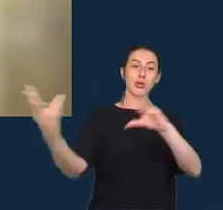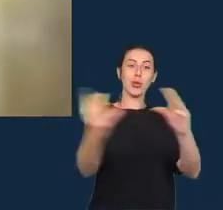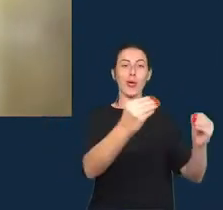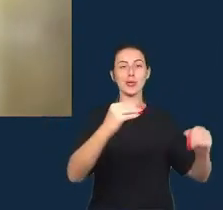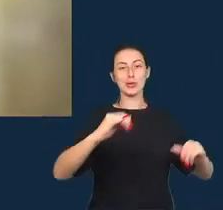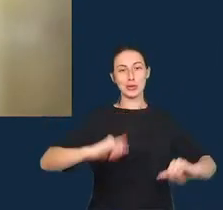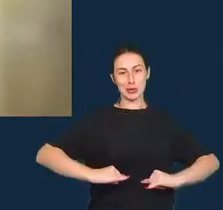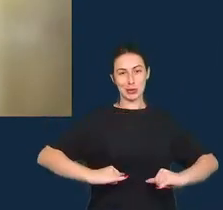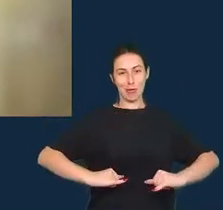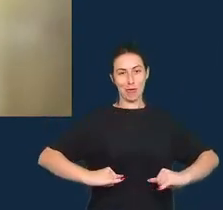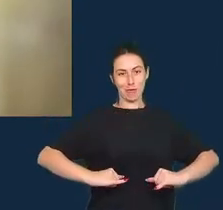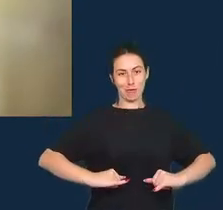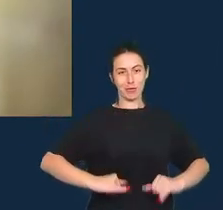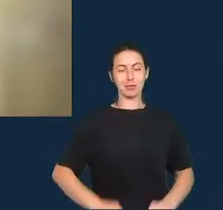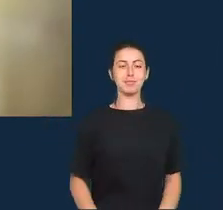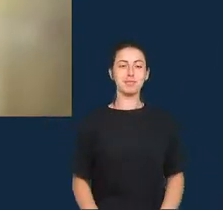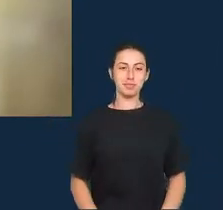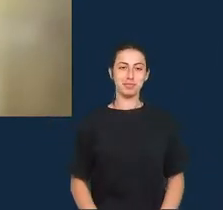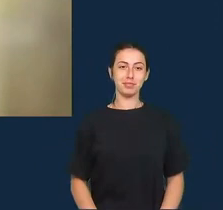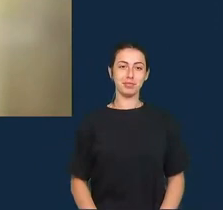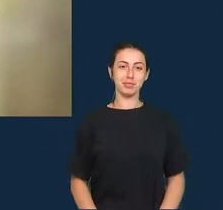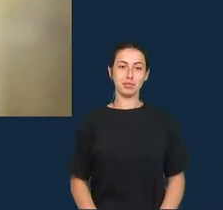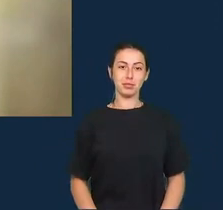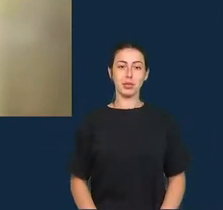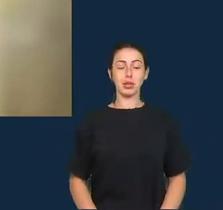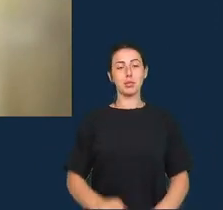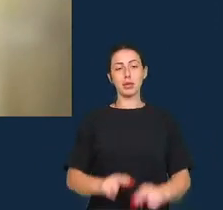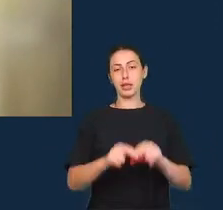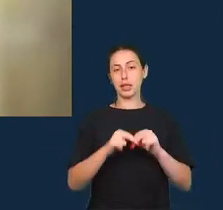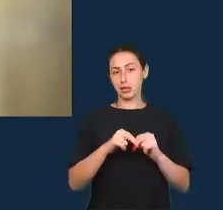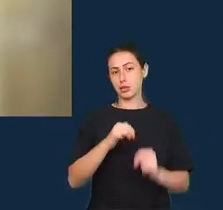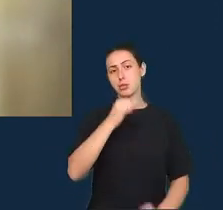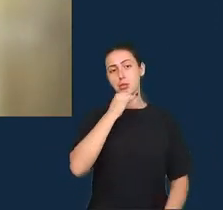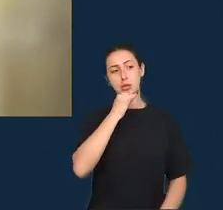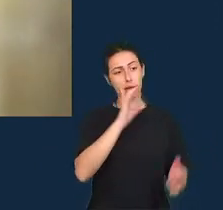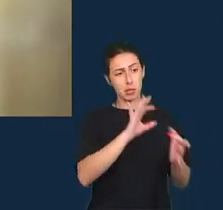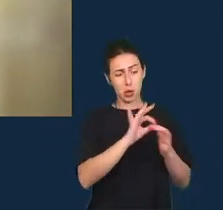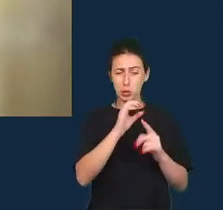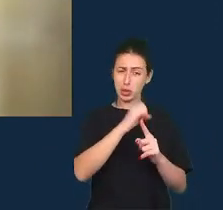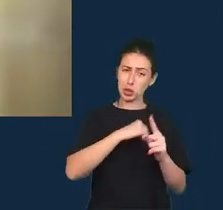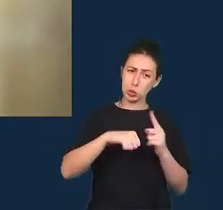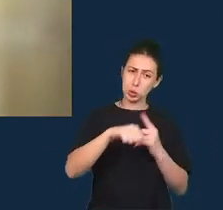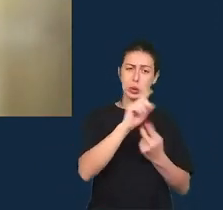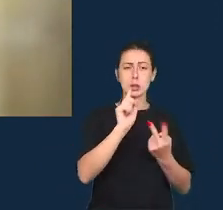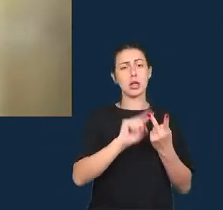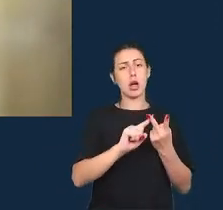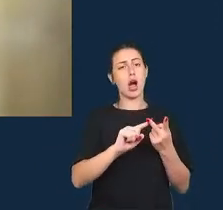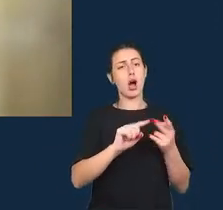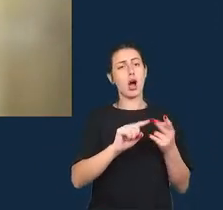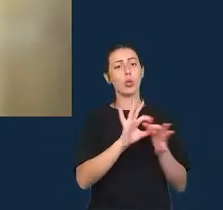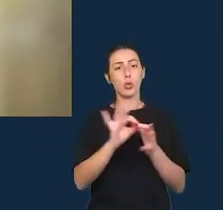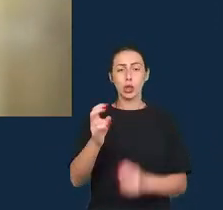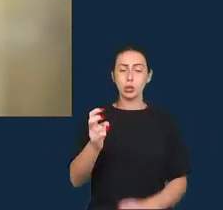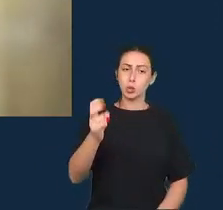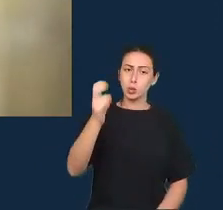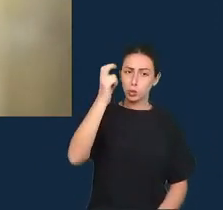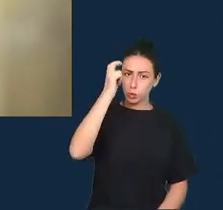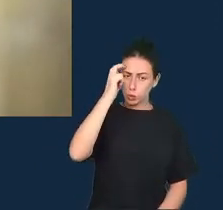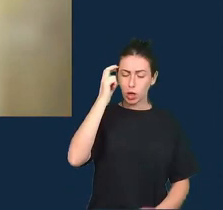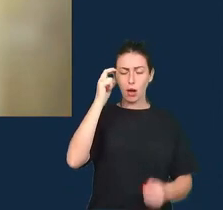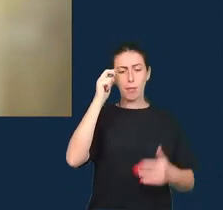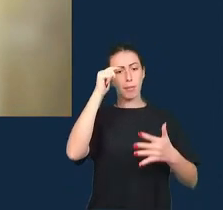repercutindo então isso leva em conta coisas como circulação contexto social contexto cultural e me parece